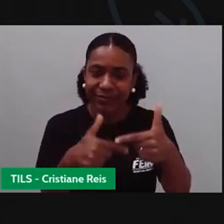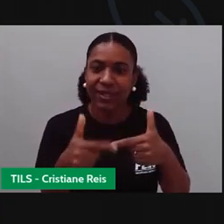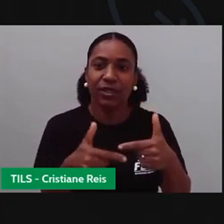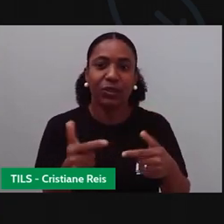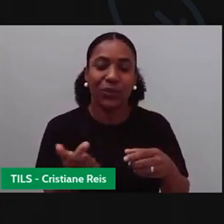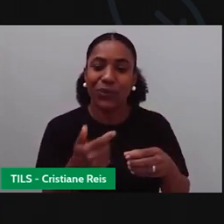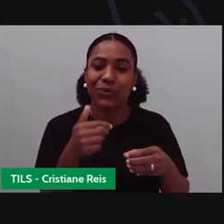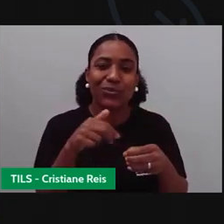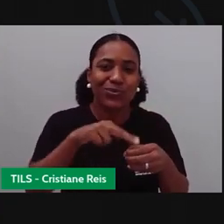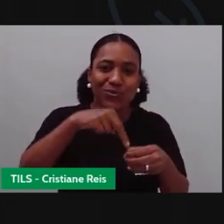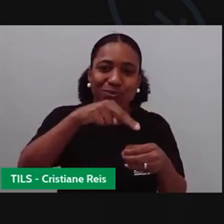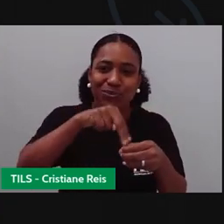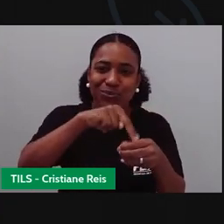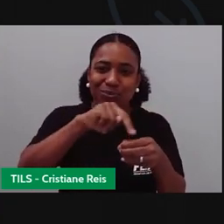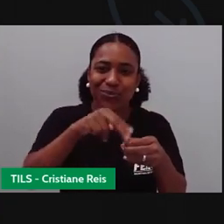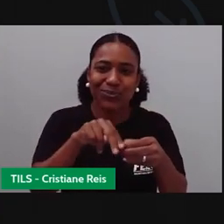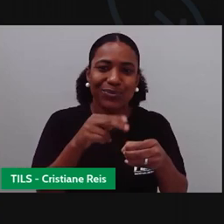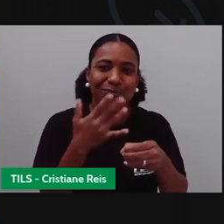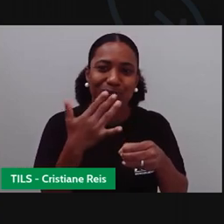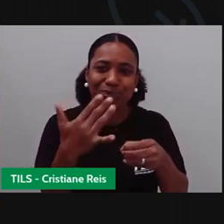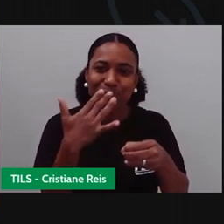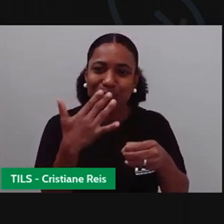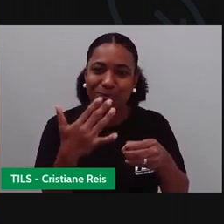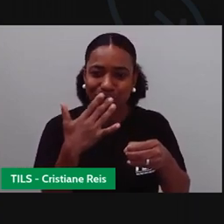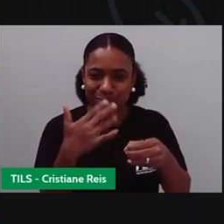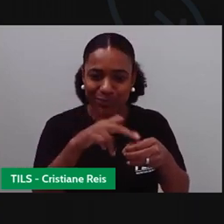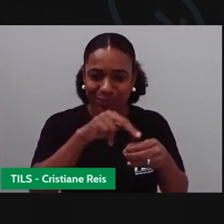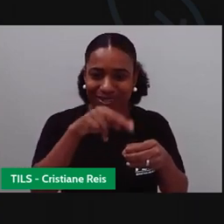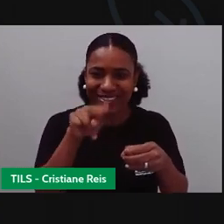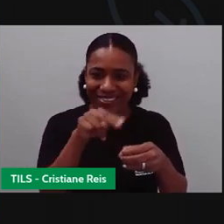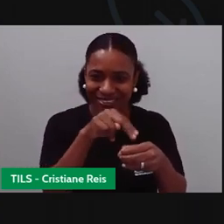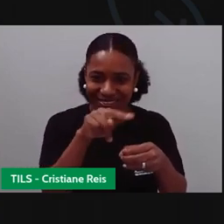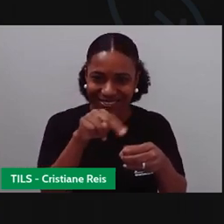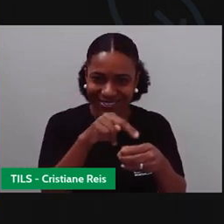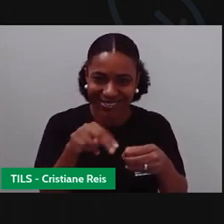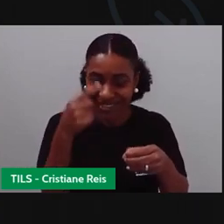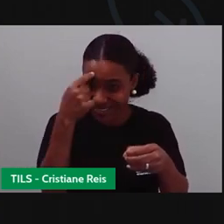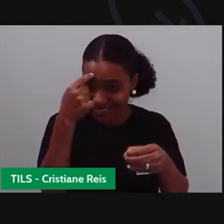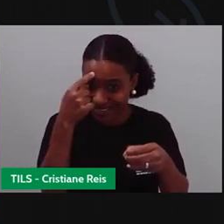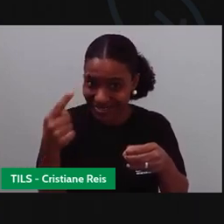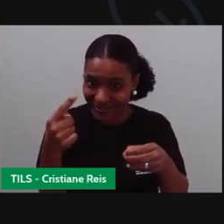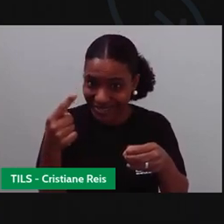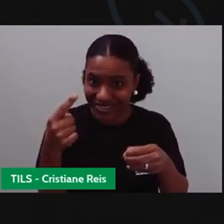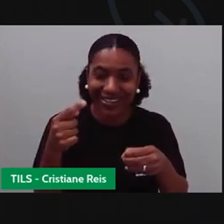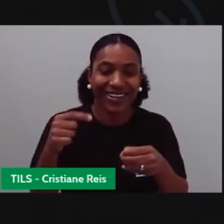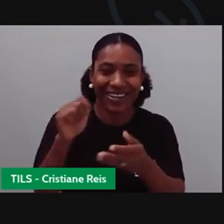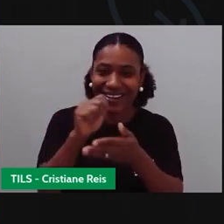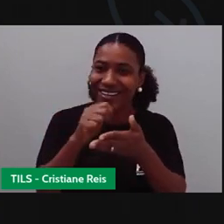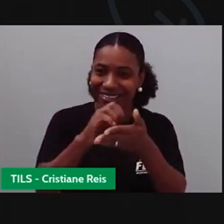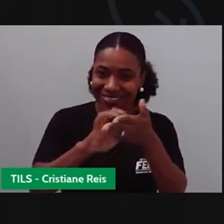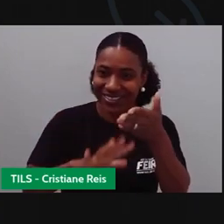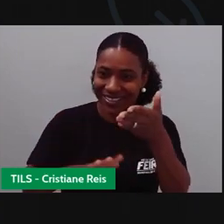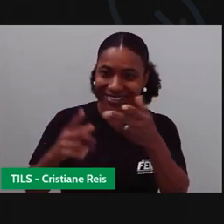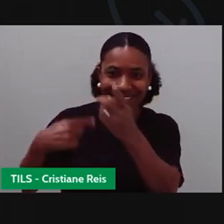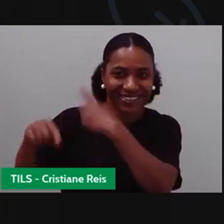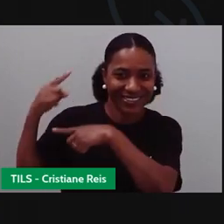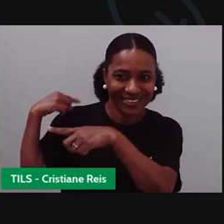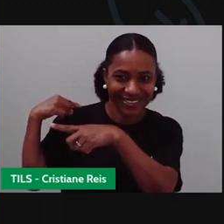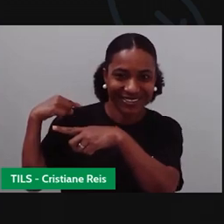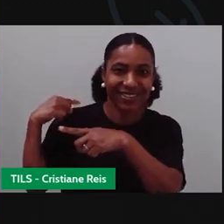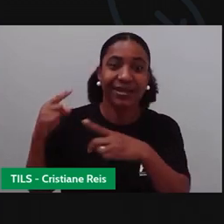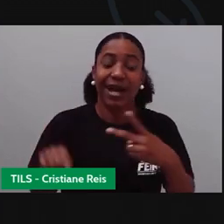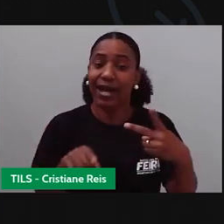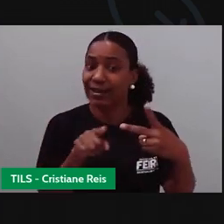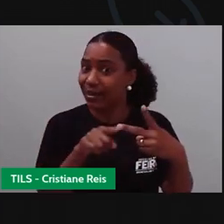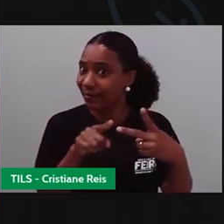tintas, olha só elas aqui, né? A pró trouxe, as tintas. Lembram delas a outra atividade? Pois é. A caixinha aqui, ah, tem